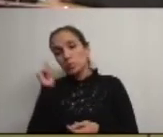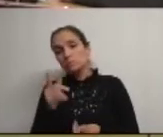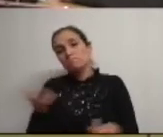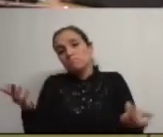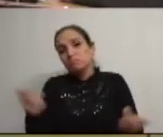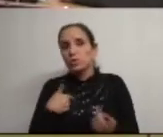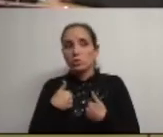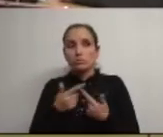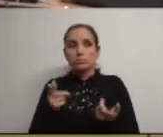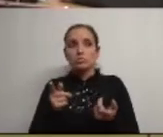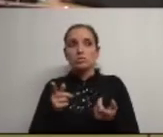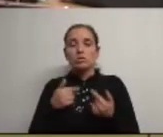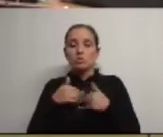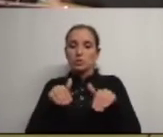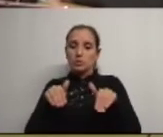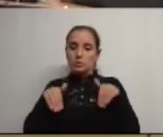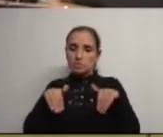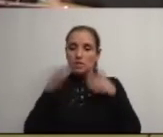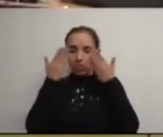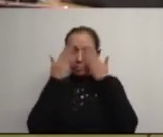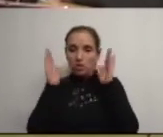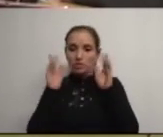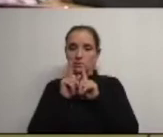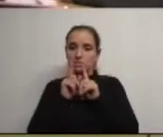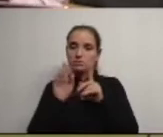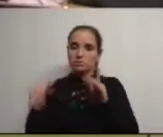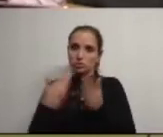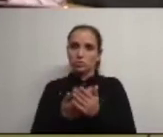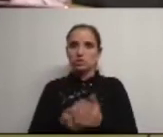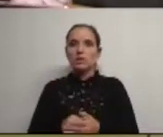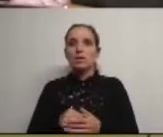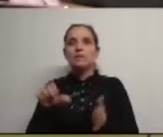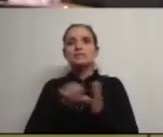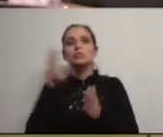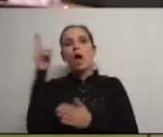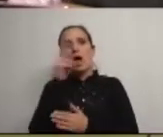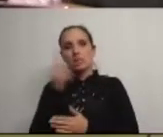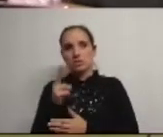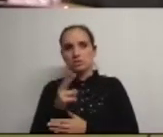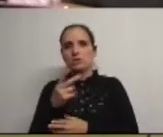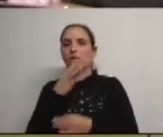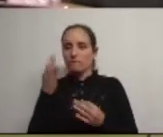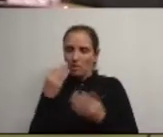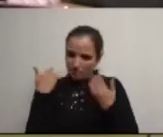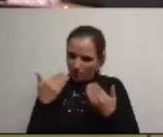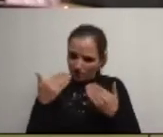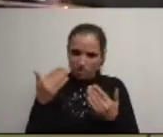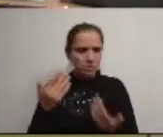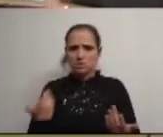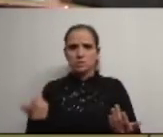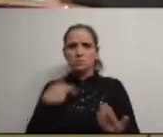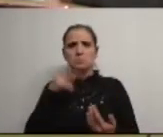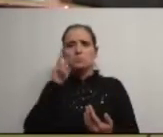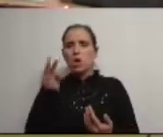eu submeto-me democraticamente sobre o centro de artes é para fazer eu não vejo